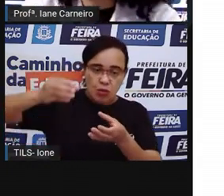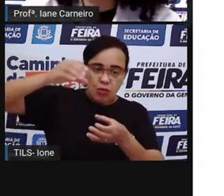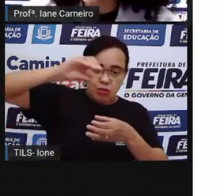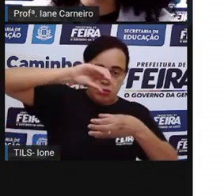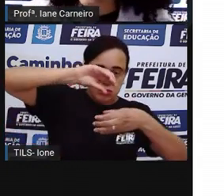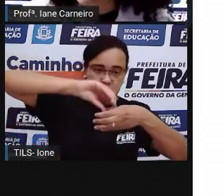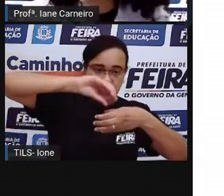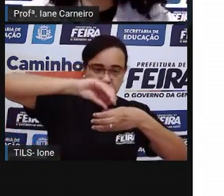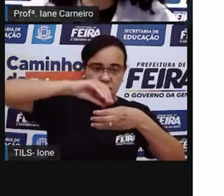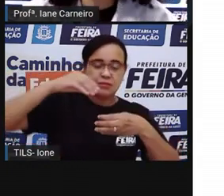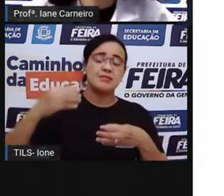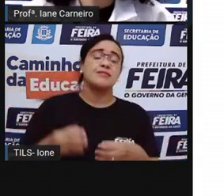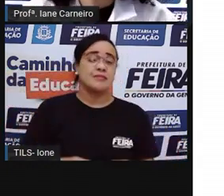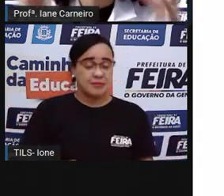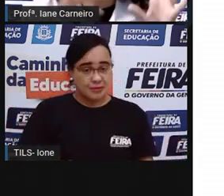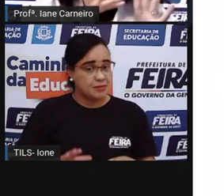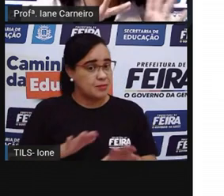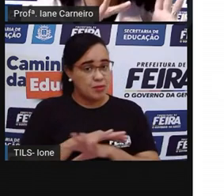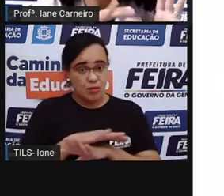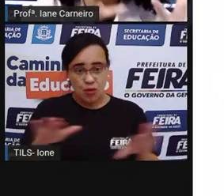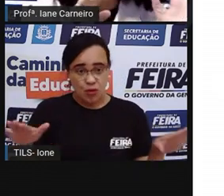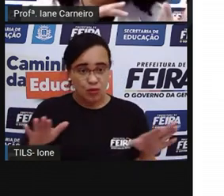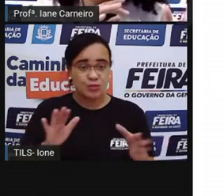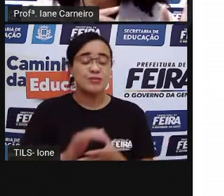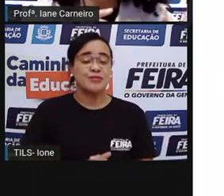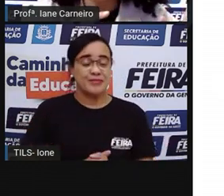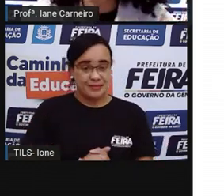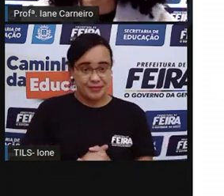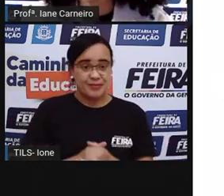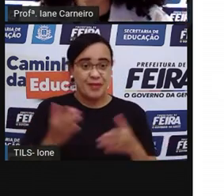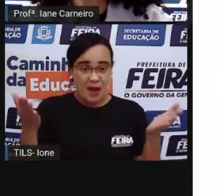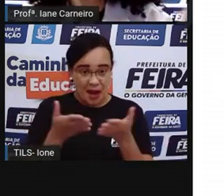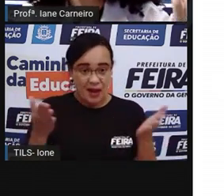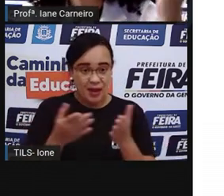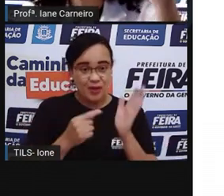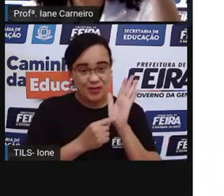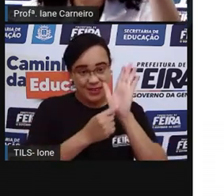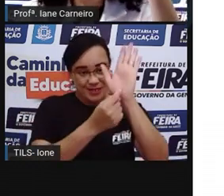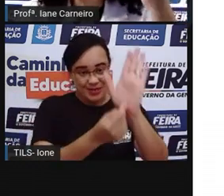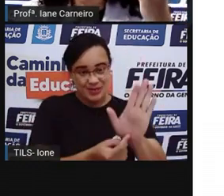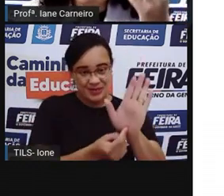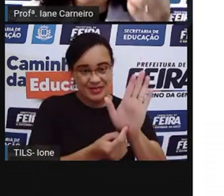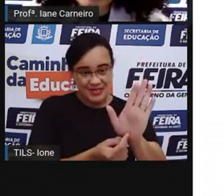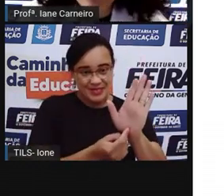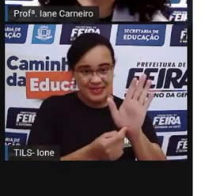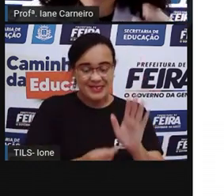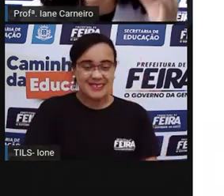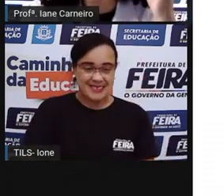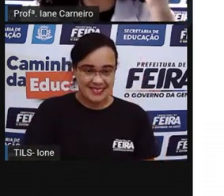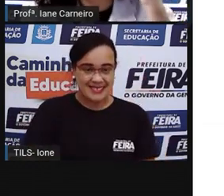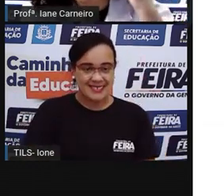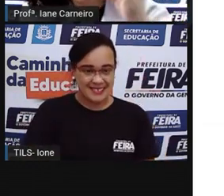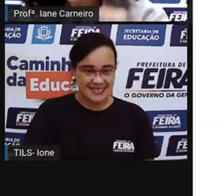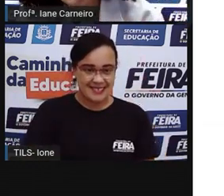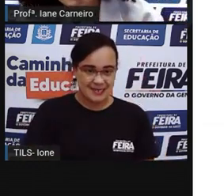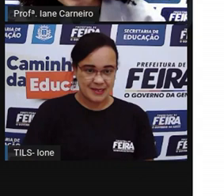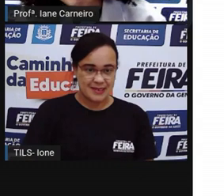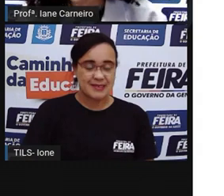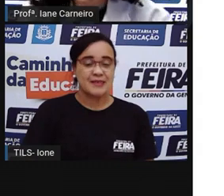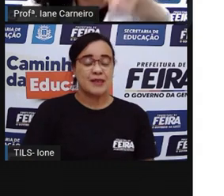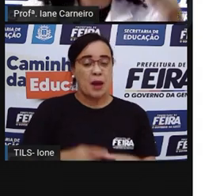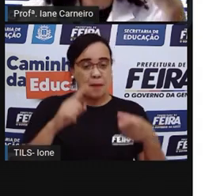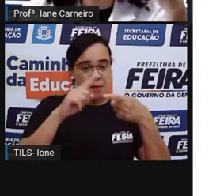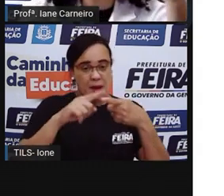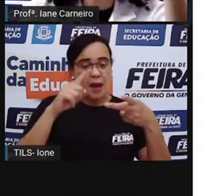sua bolinha de sabão, né? A Pro vai demonstrar já já para vocês. Então esse aqui, ó, é o nosso passo a